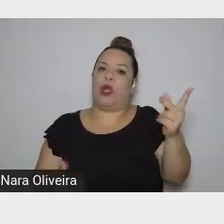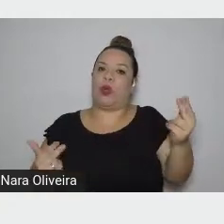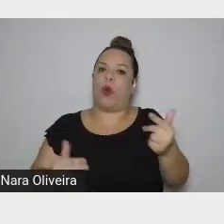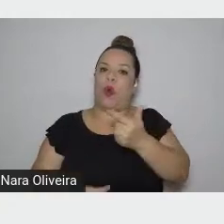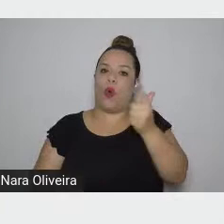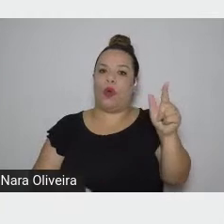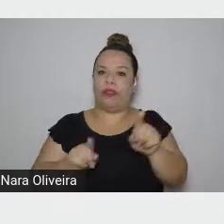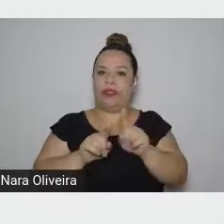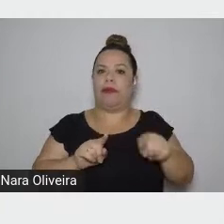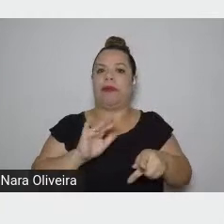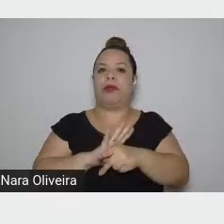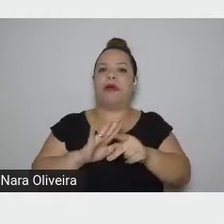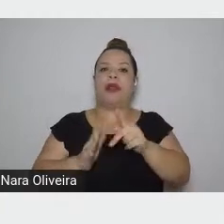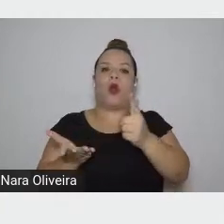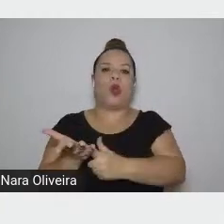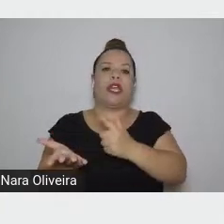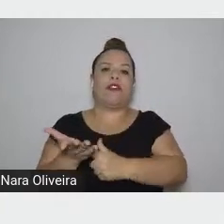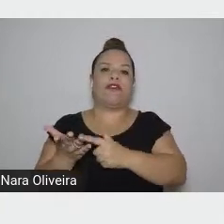Caverna.